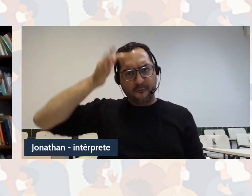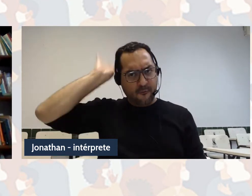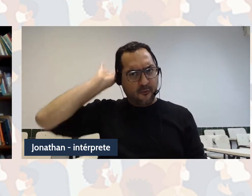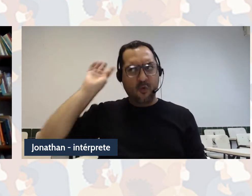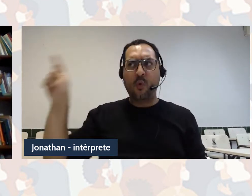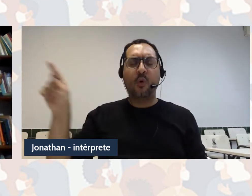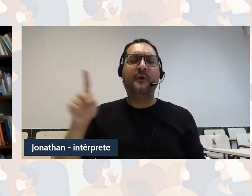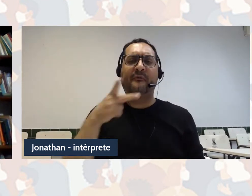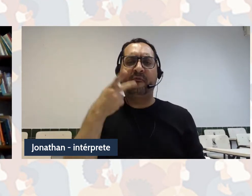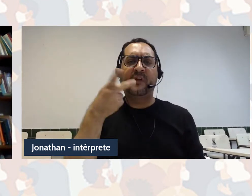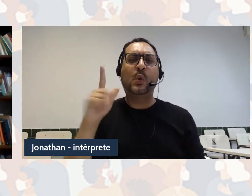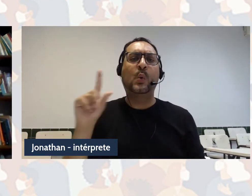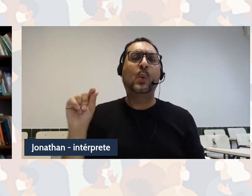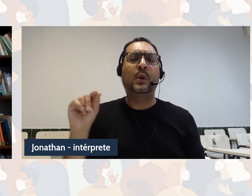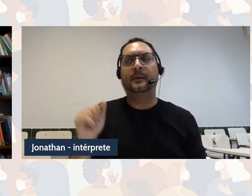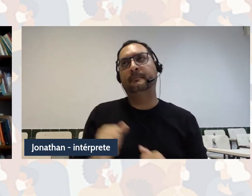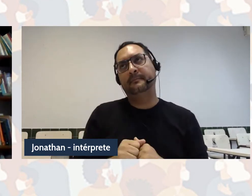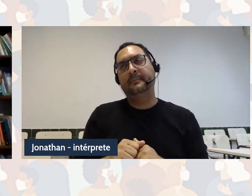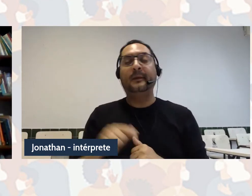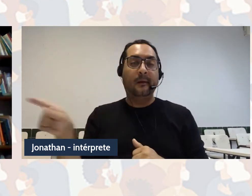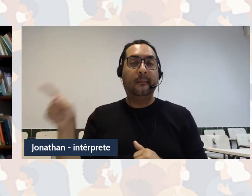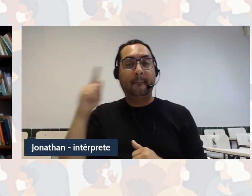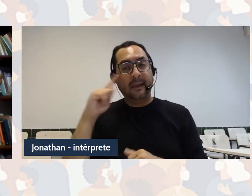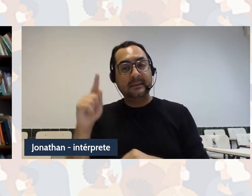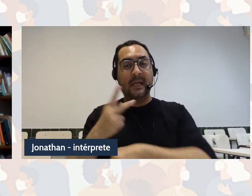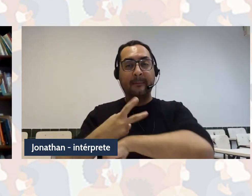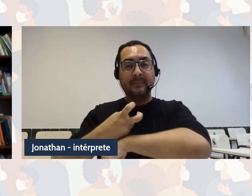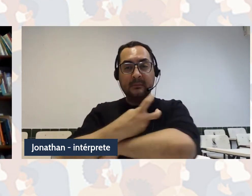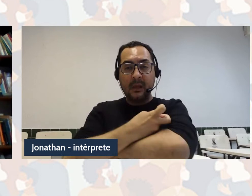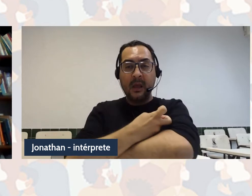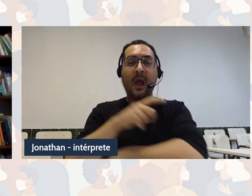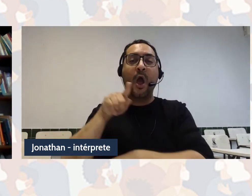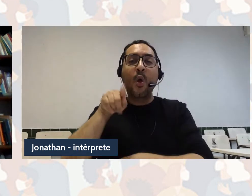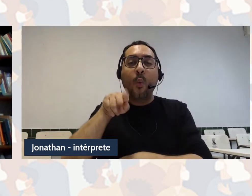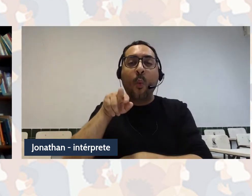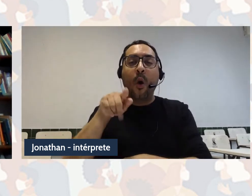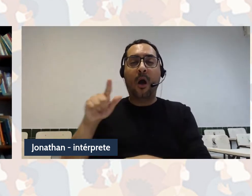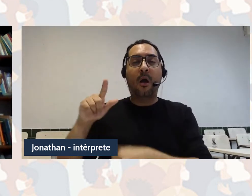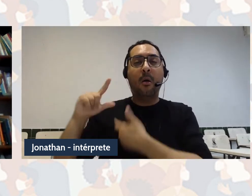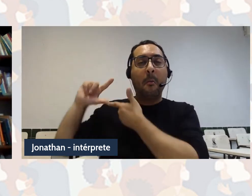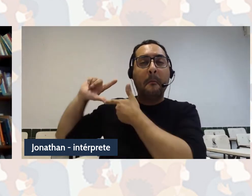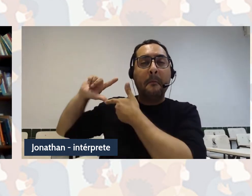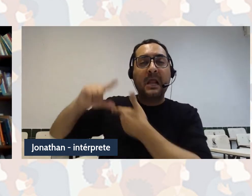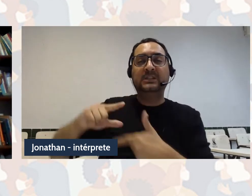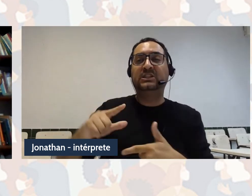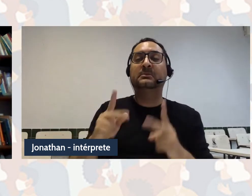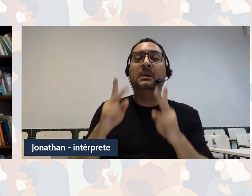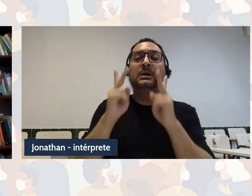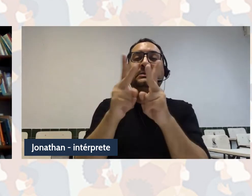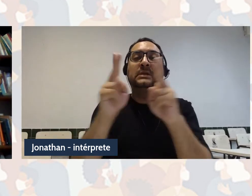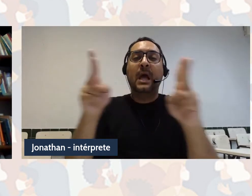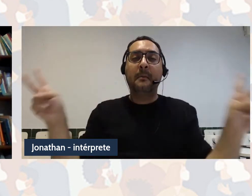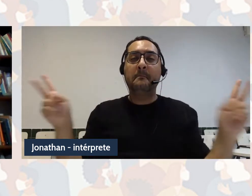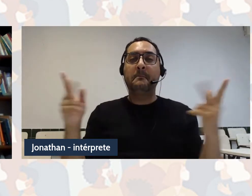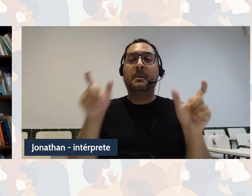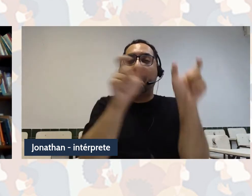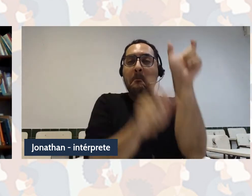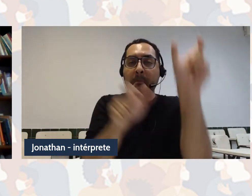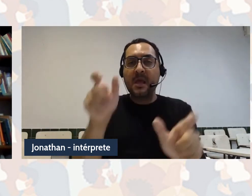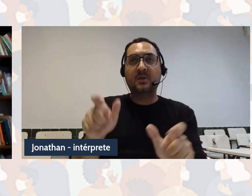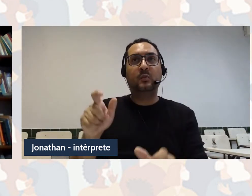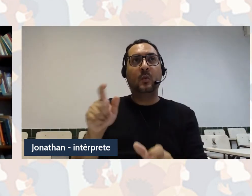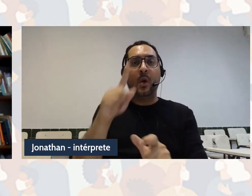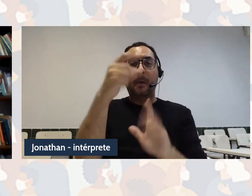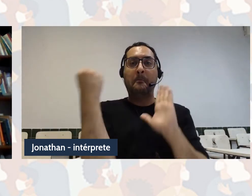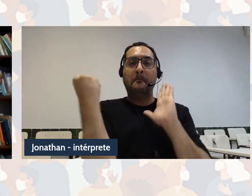a gente pode pensar a episteme como um paradigma comum aos diversos saberes humanos em uma determinada época.